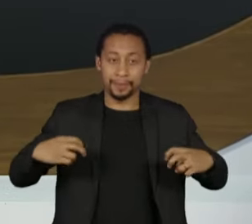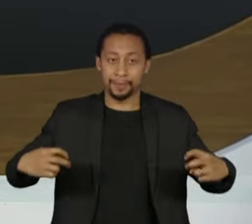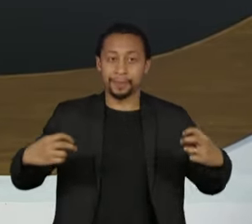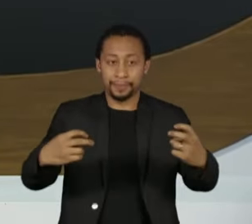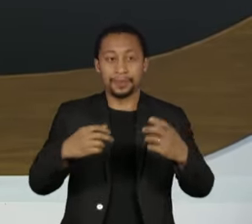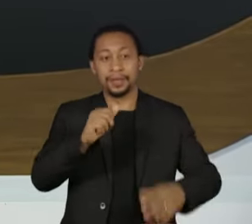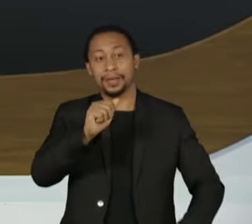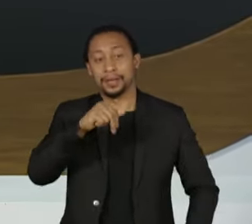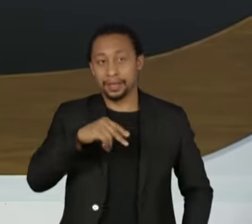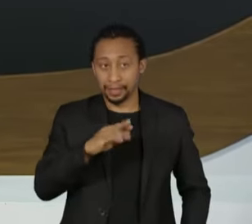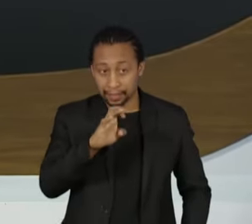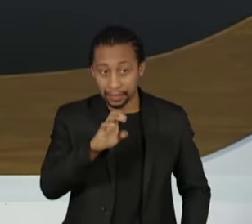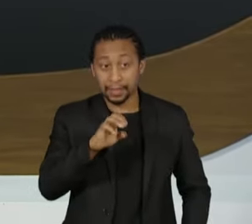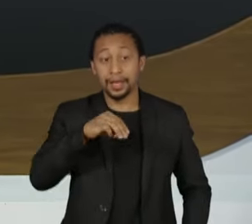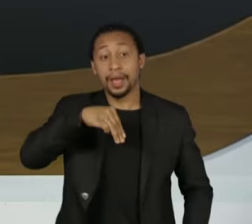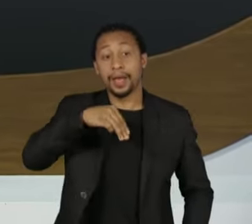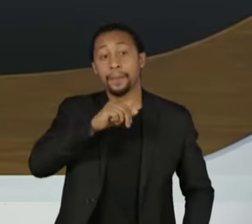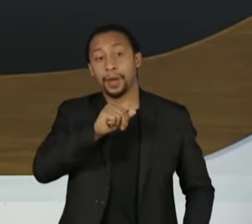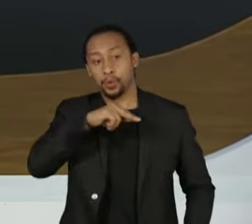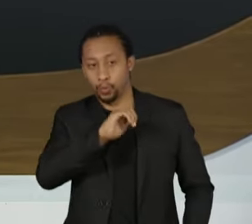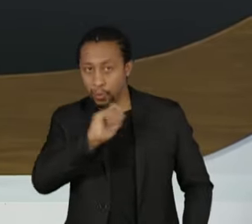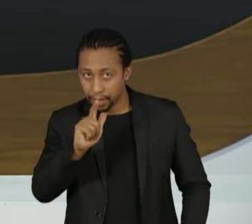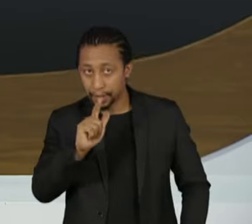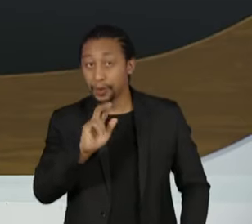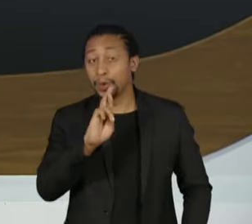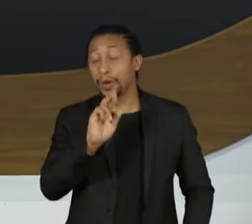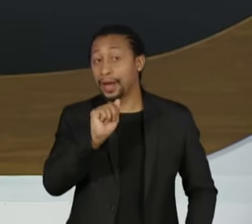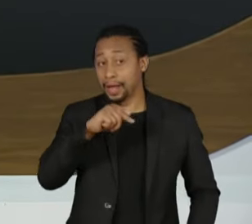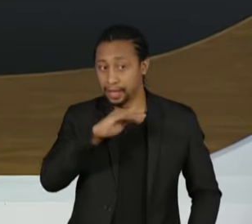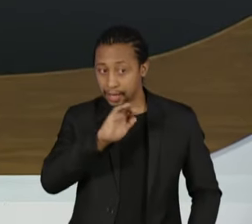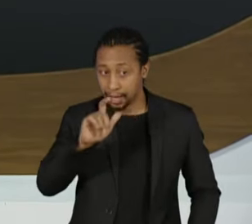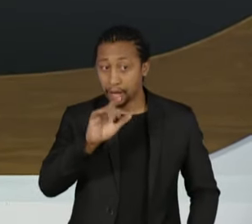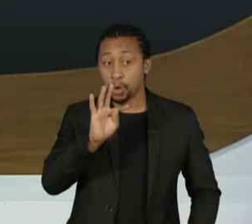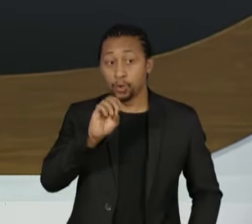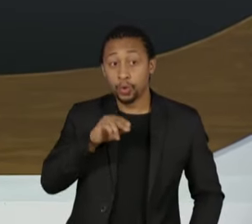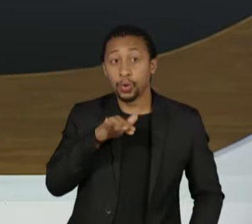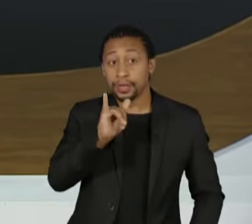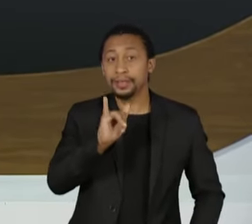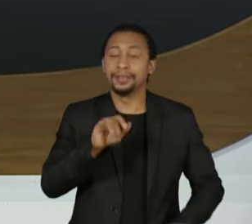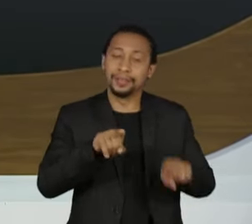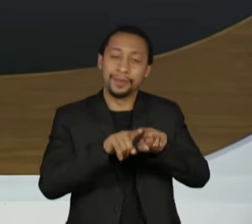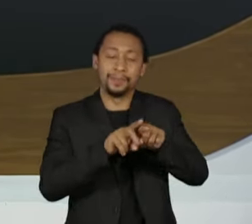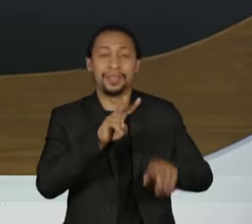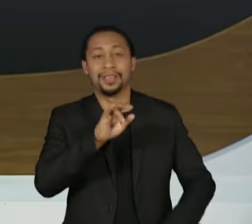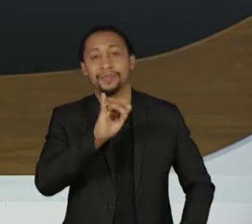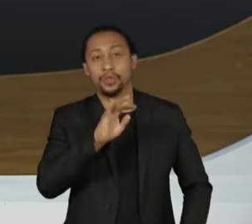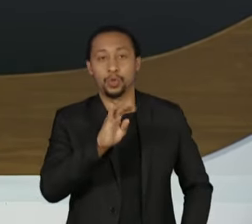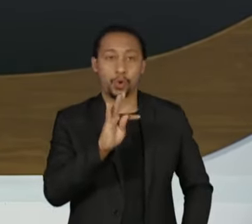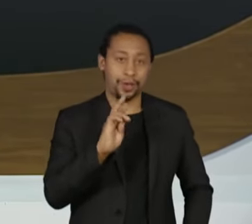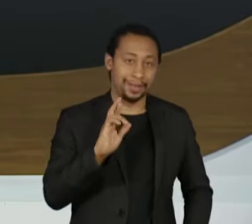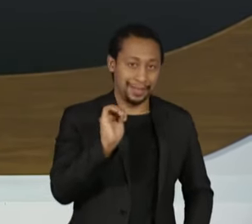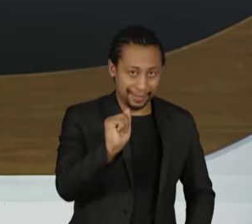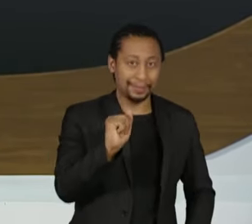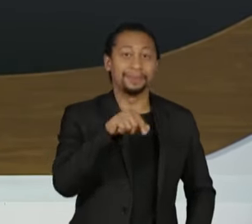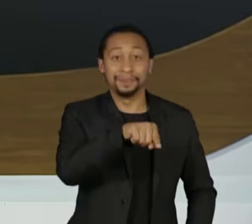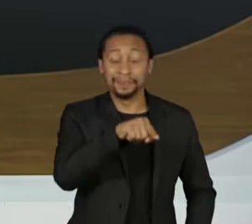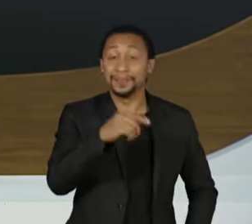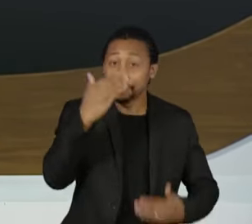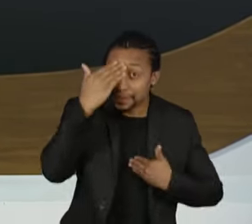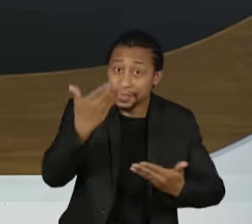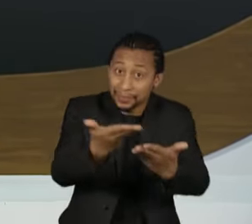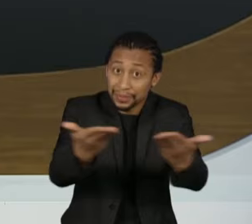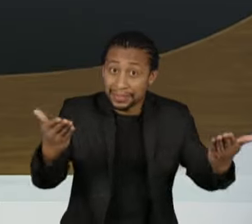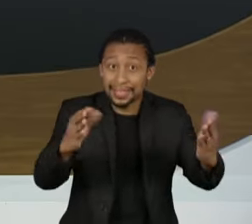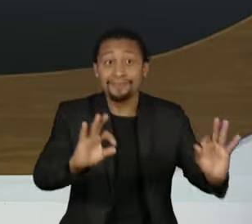bancada, André Borges, Manuel Ventura, Raquel Landim, Tony Trindade e Vitória Azevedo. Nosso agradecimento também a você,